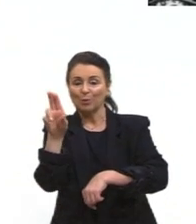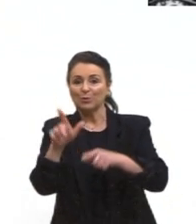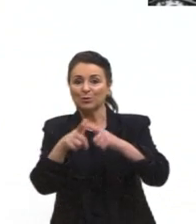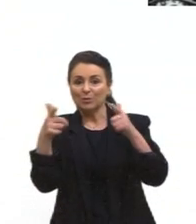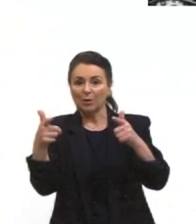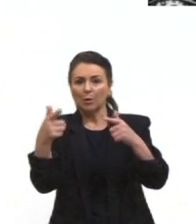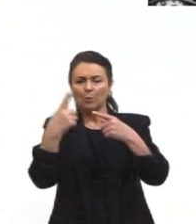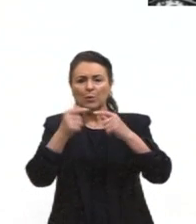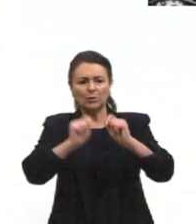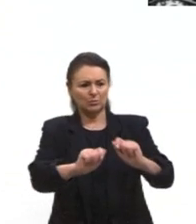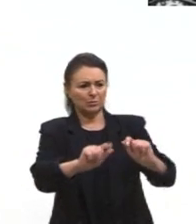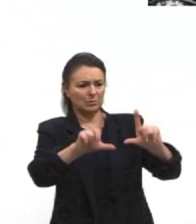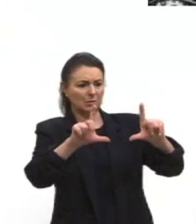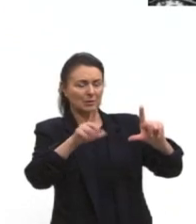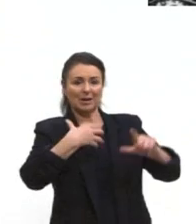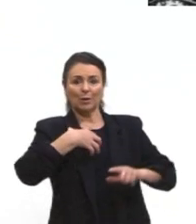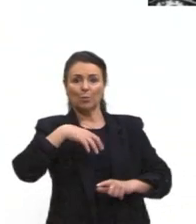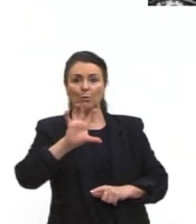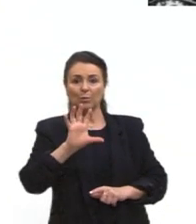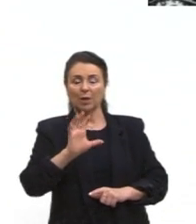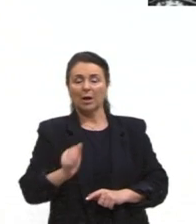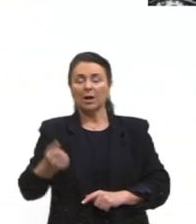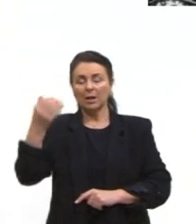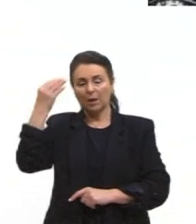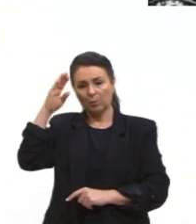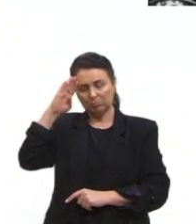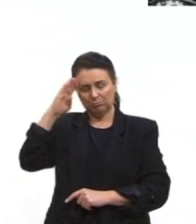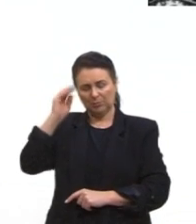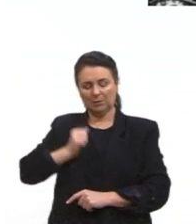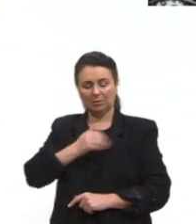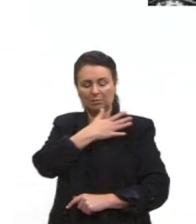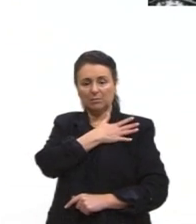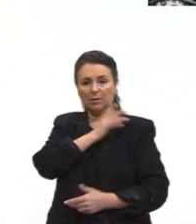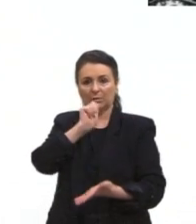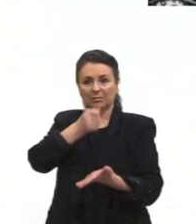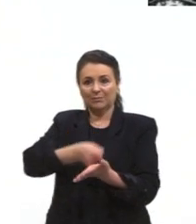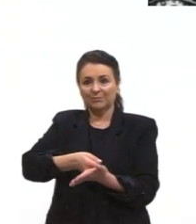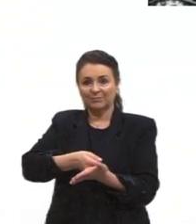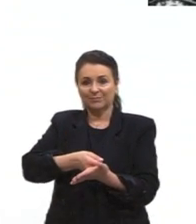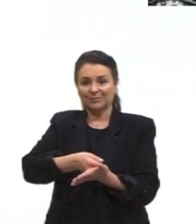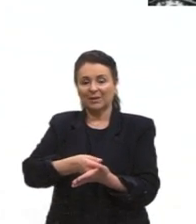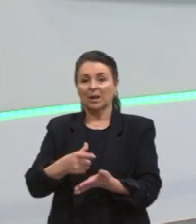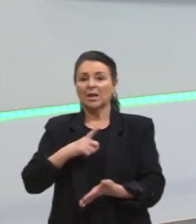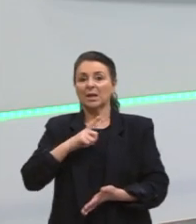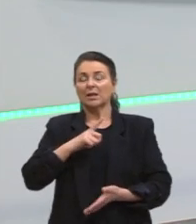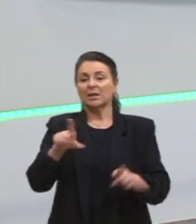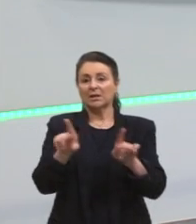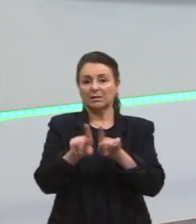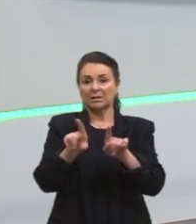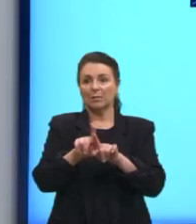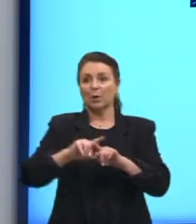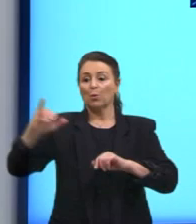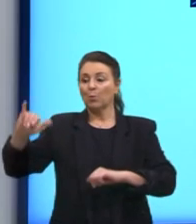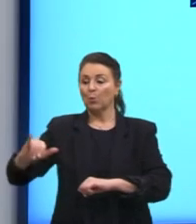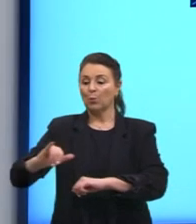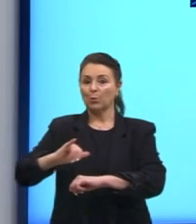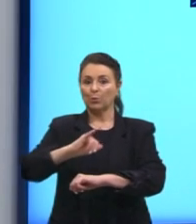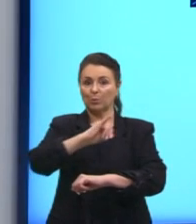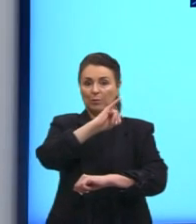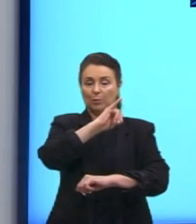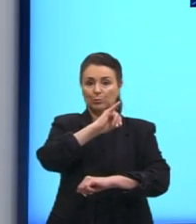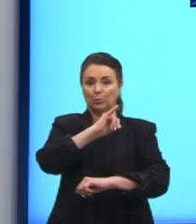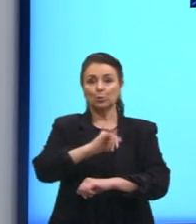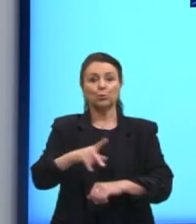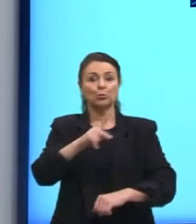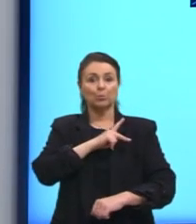manchetes contra o regime militar, contra a ditadura militar. Aqui, a gente tem o avião que era do Castelo